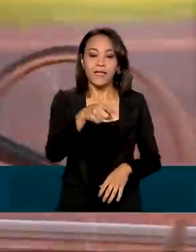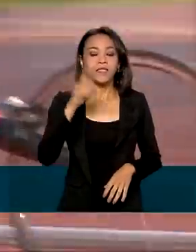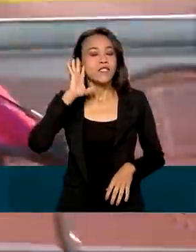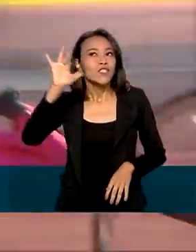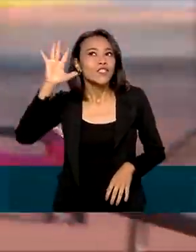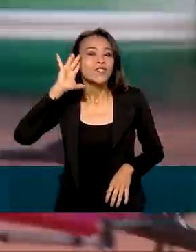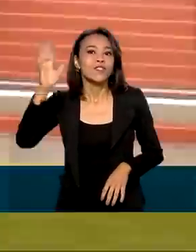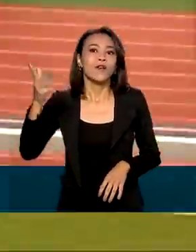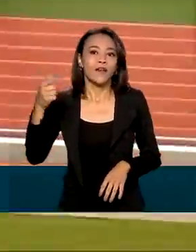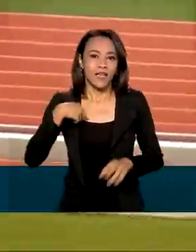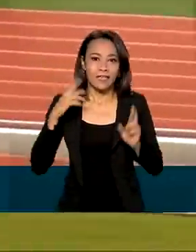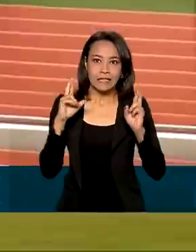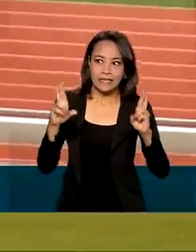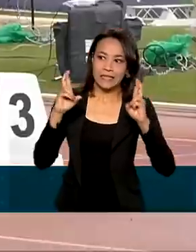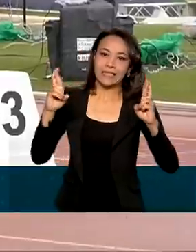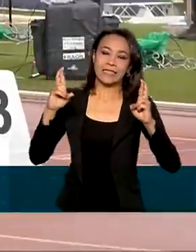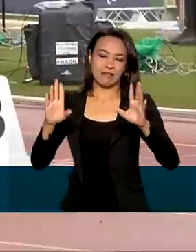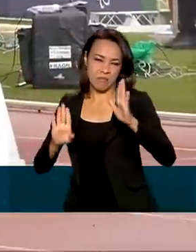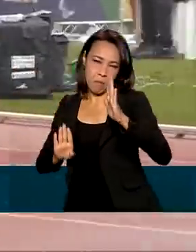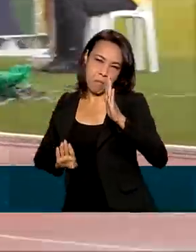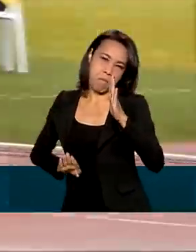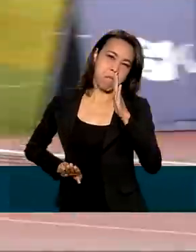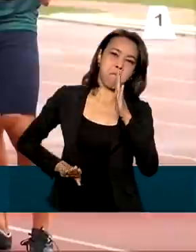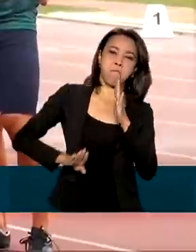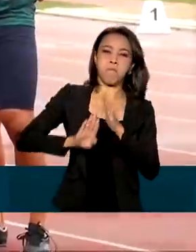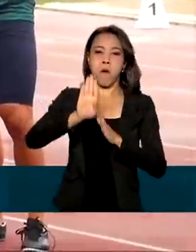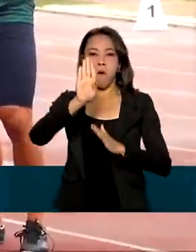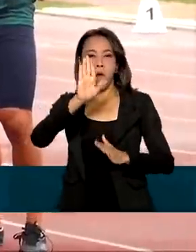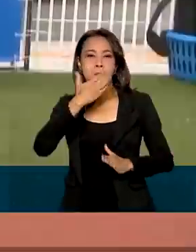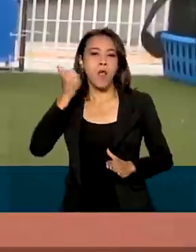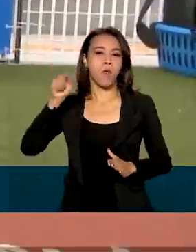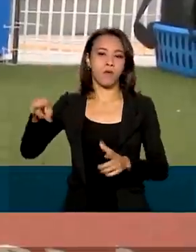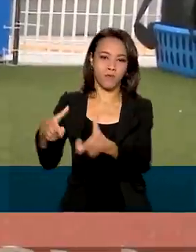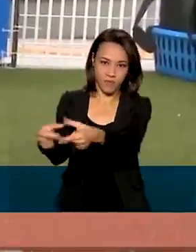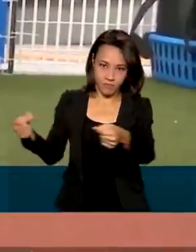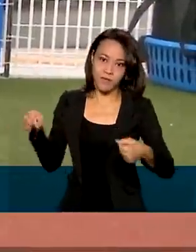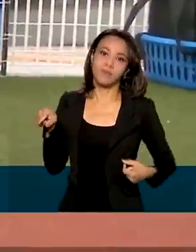expectativa é que essa marca seja ainda melhor em Tóquio.